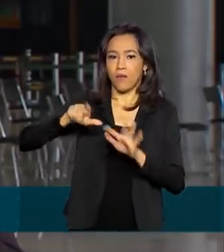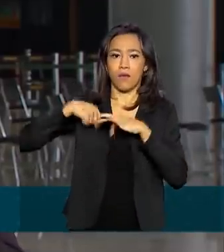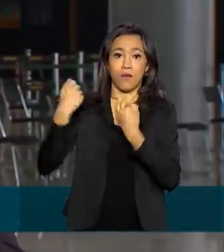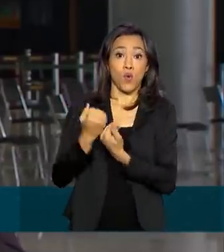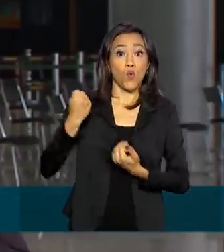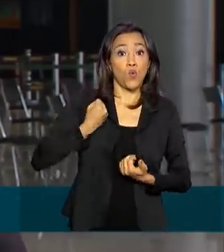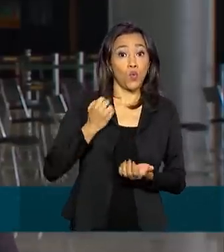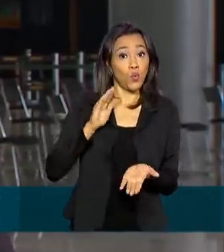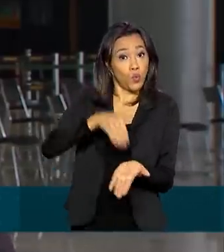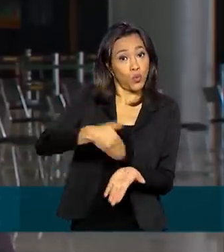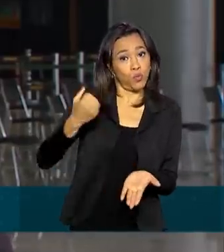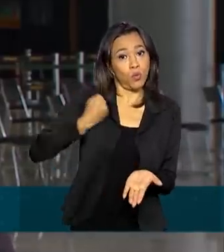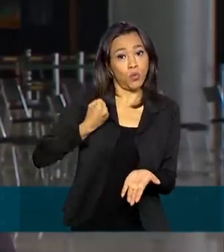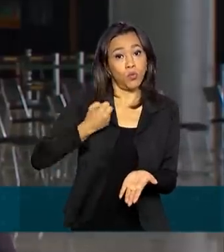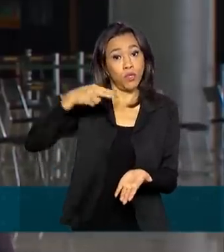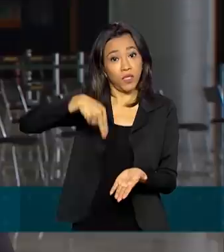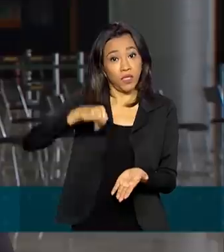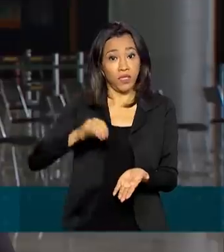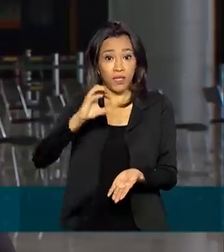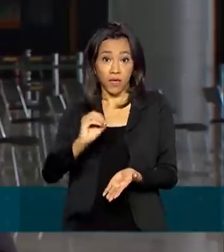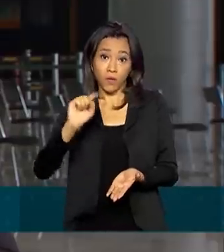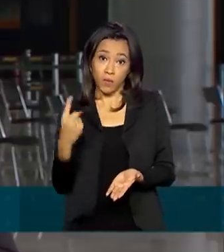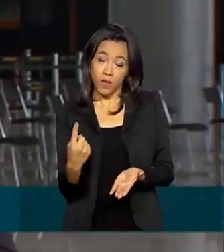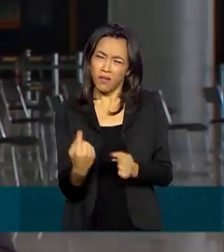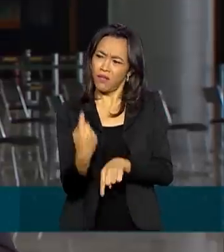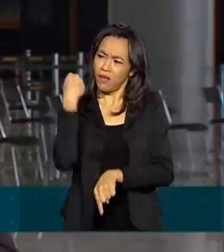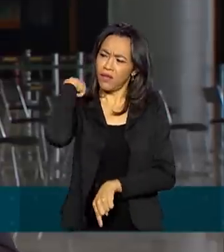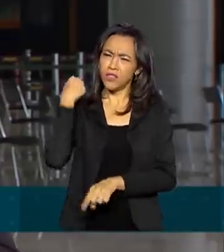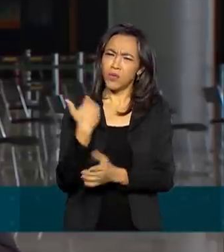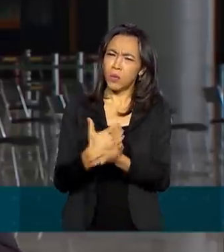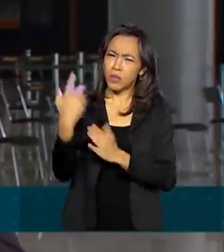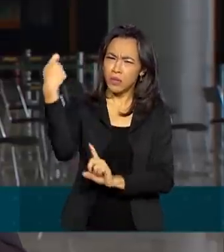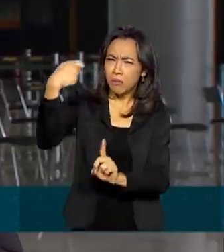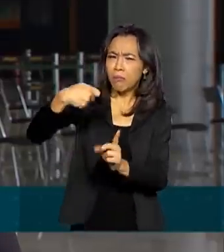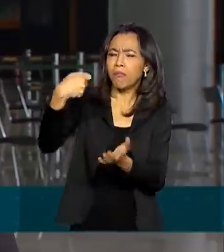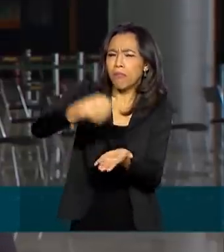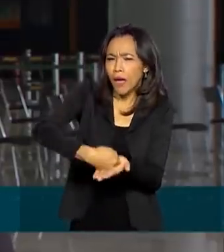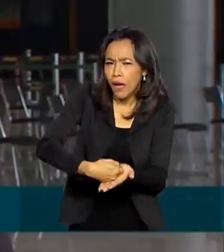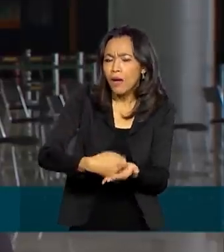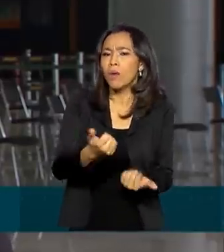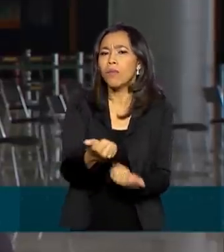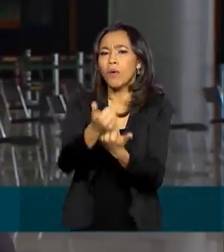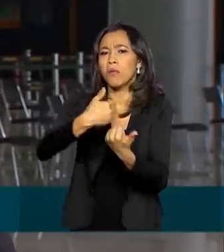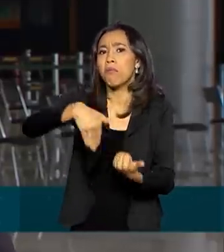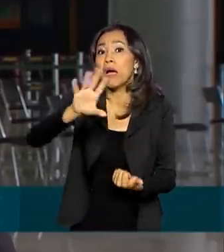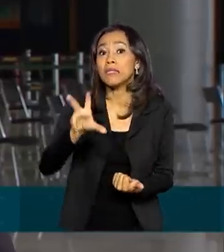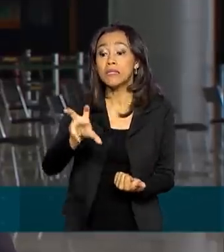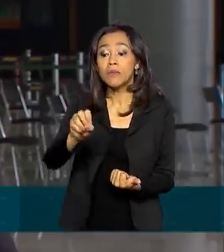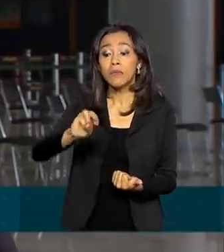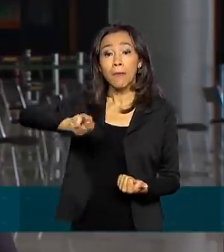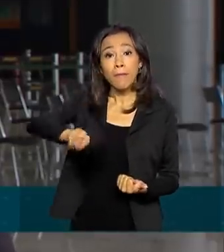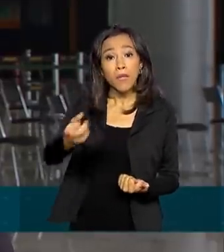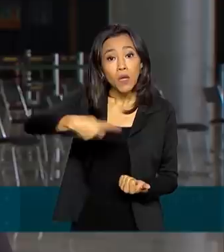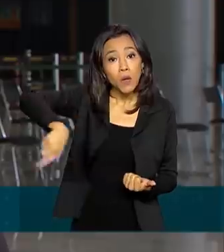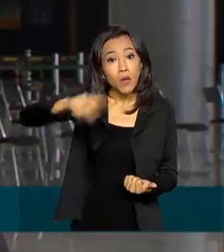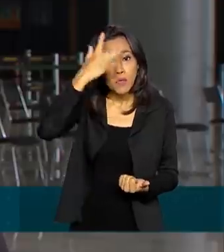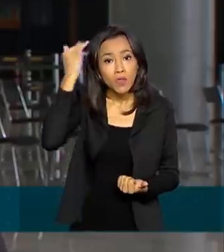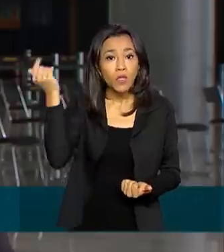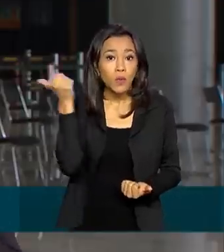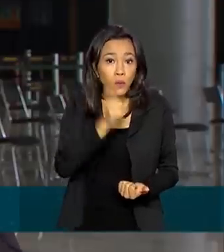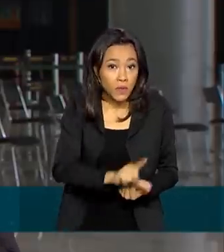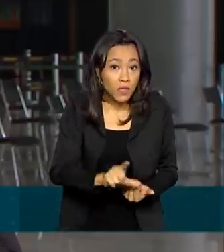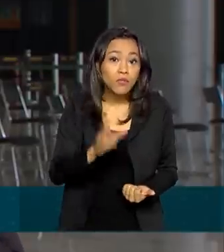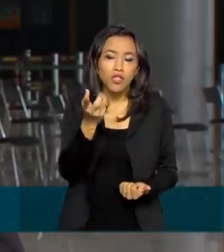final 01. Desde o início, quando começou a ser pago o auxílio emergencial, mais 50 milhões de brasileiros receberam o benefício e foram